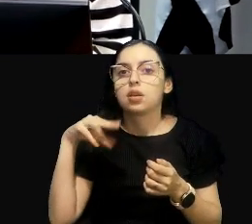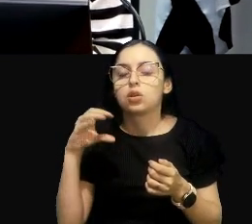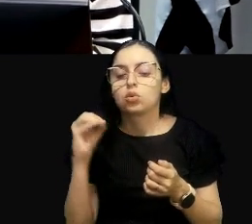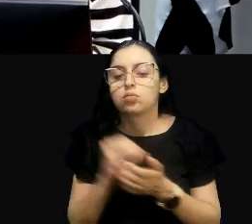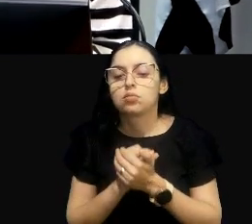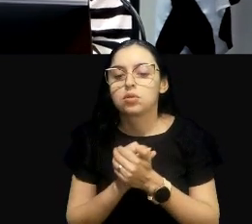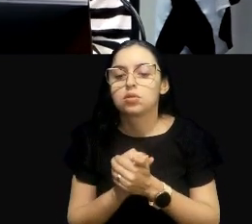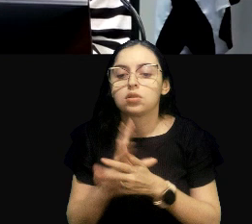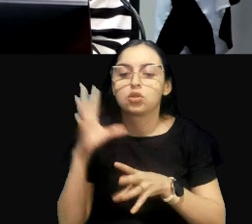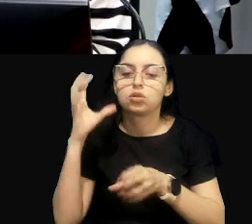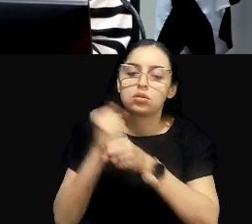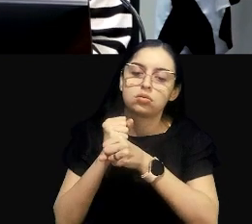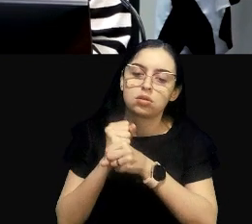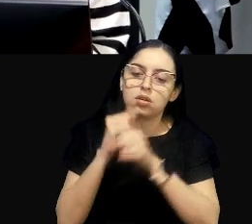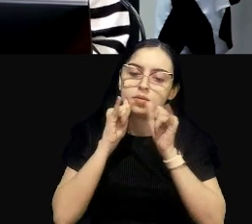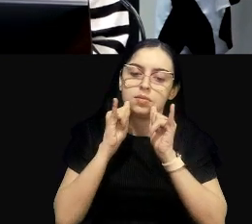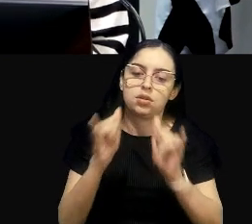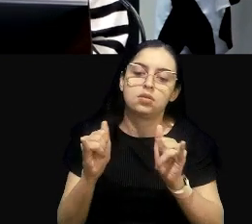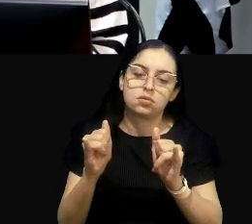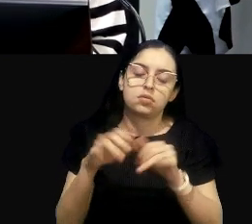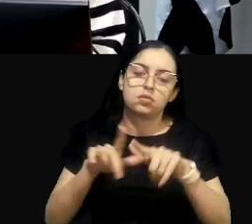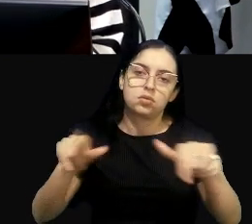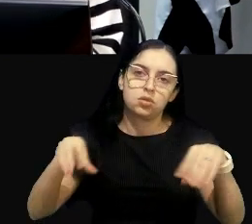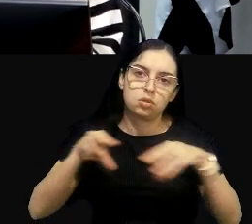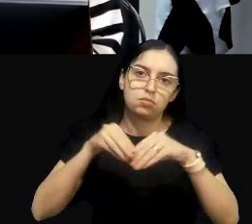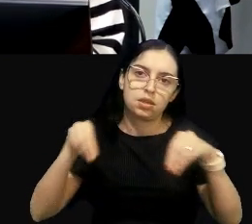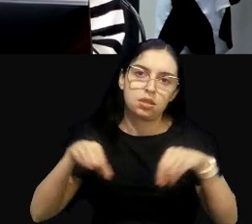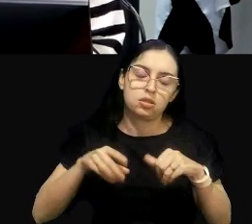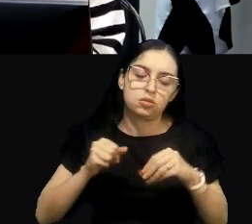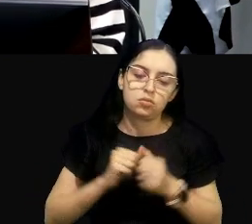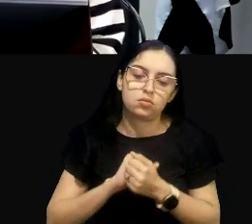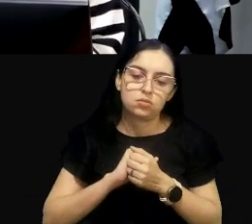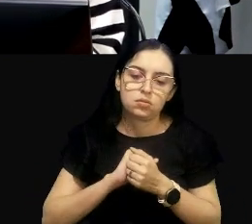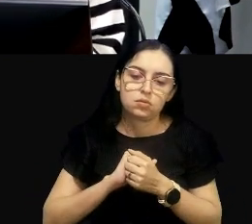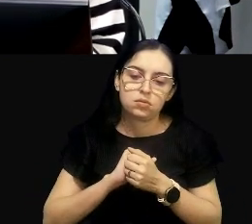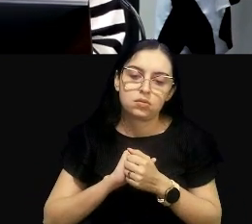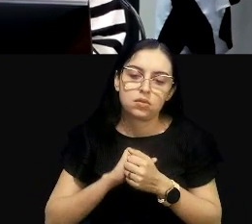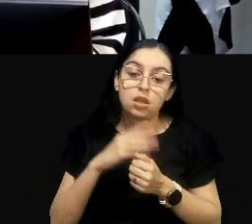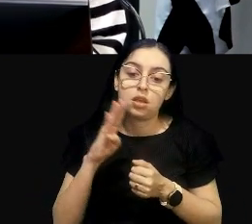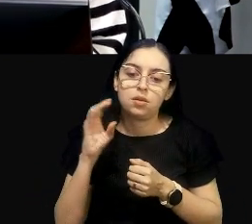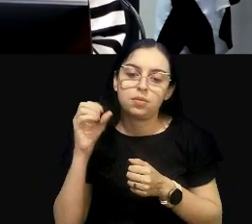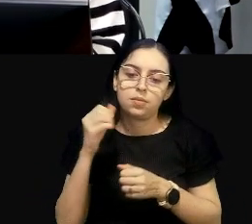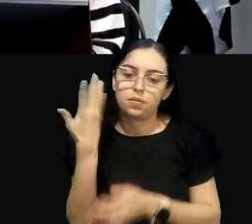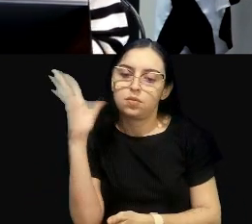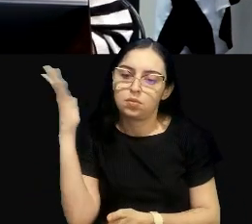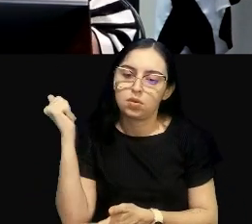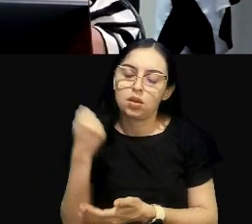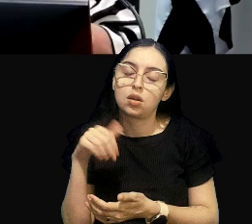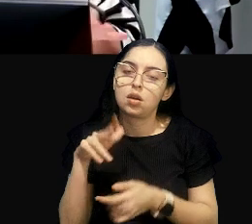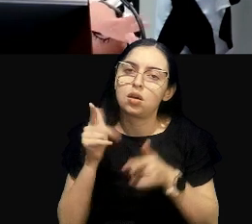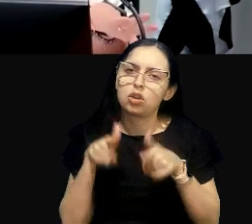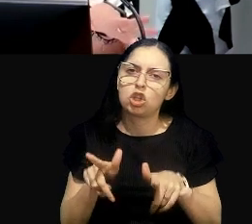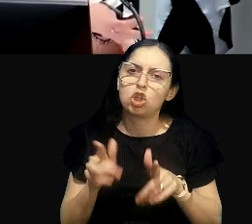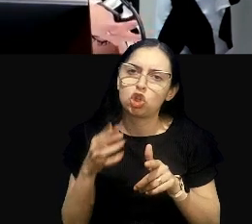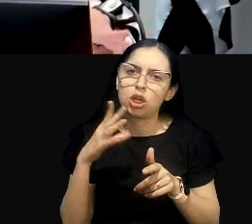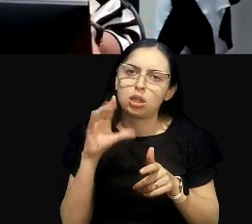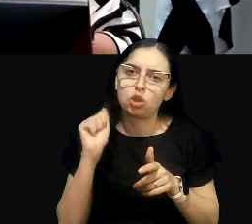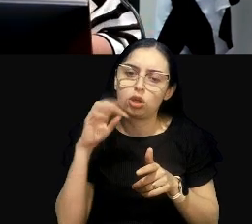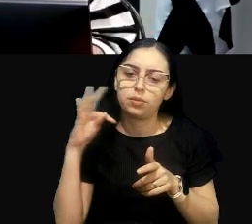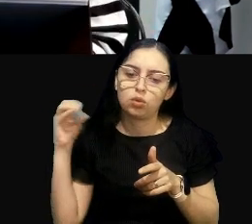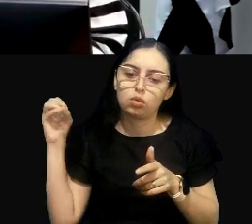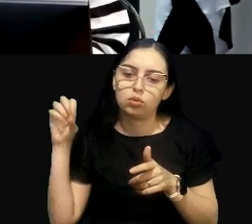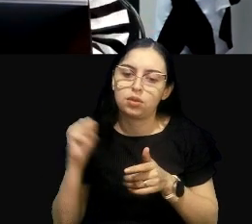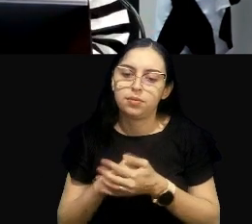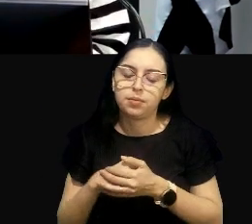informações, o impacto no meio físico, no meio biótico e no meio antrópico. E ele é imenso,